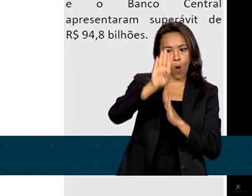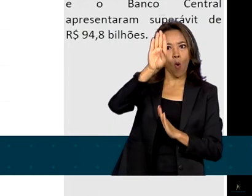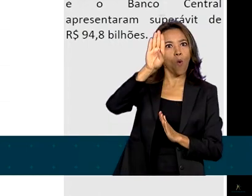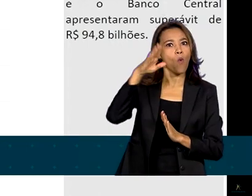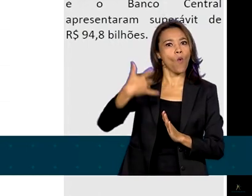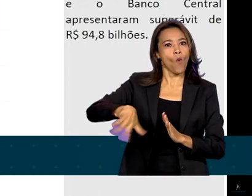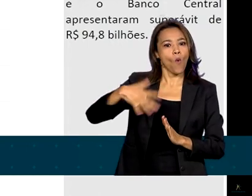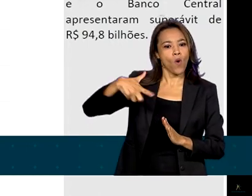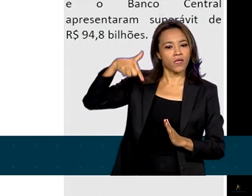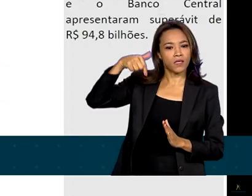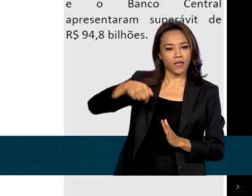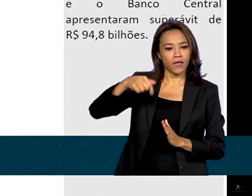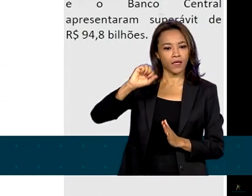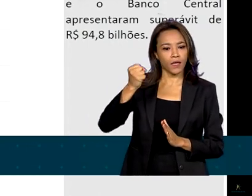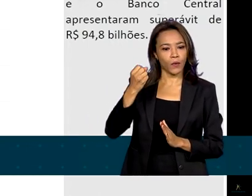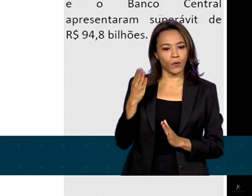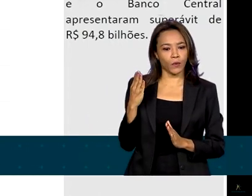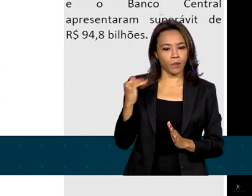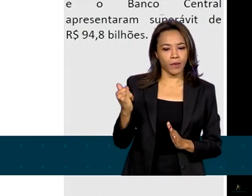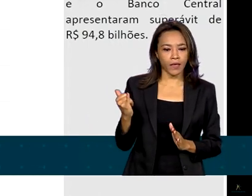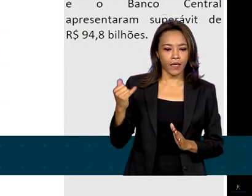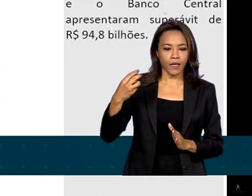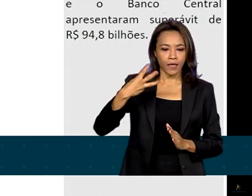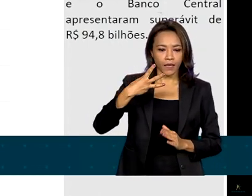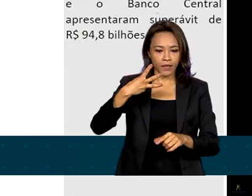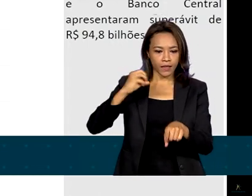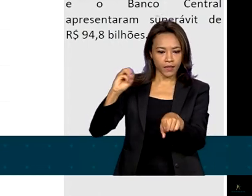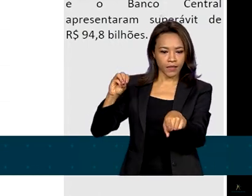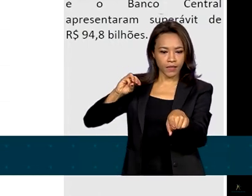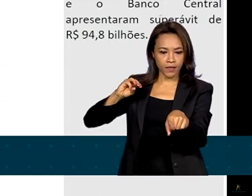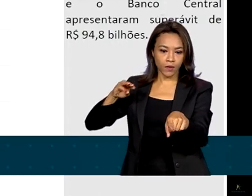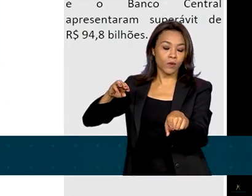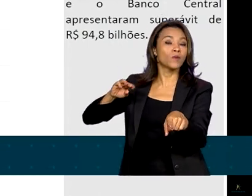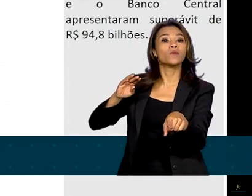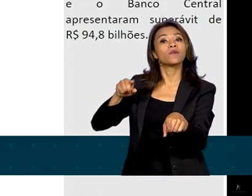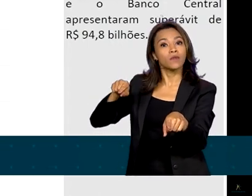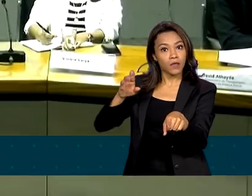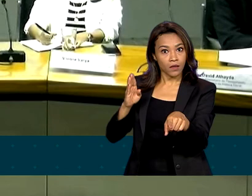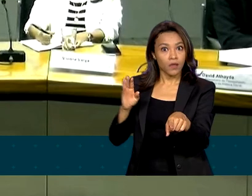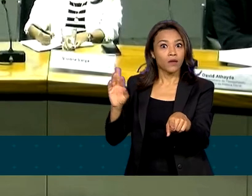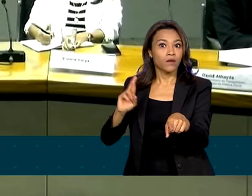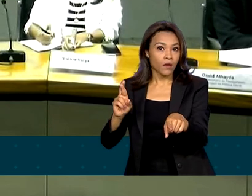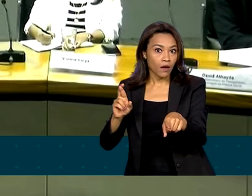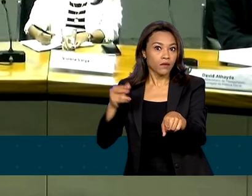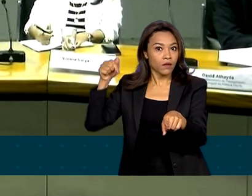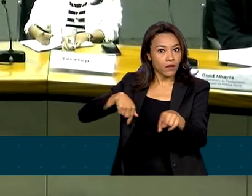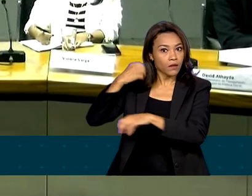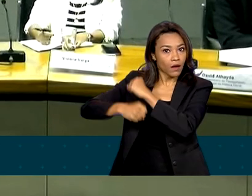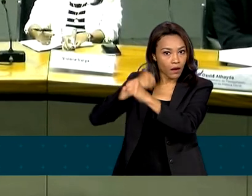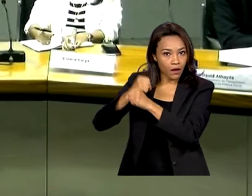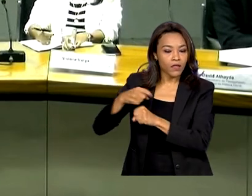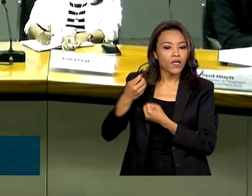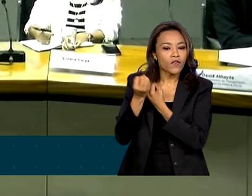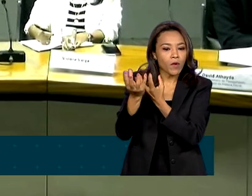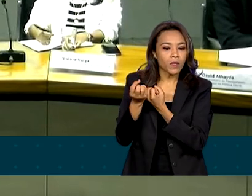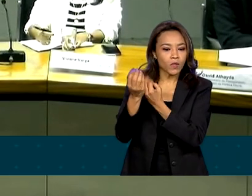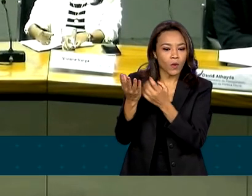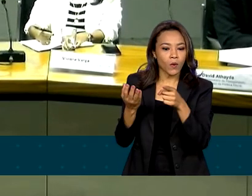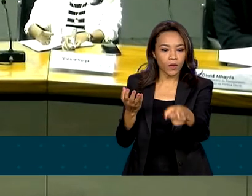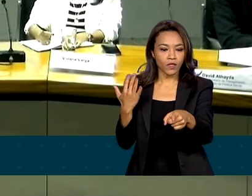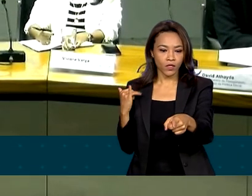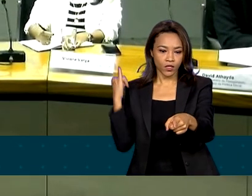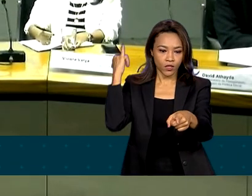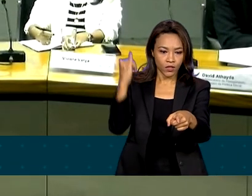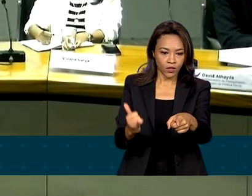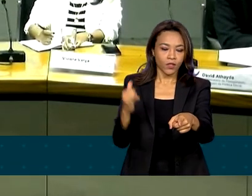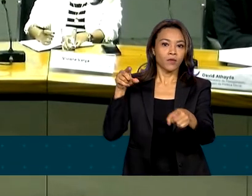R 78 bilhões e R$ 300 milhões em janeiro deste ano, segundo dados divulgados pela Secretaria